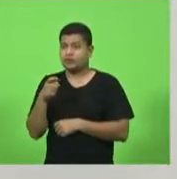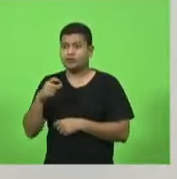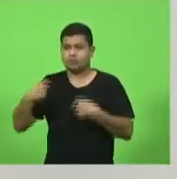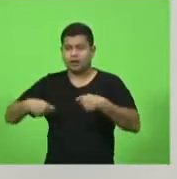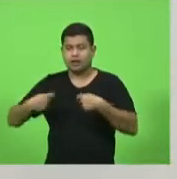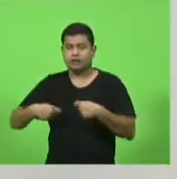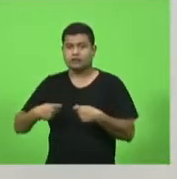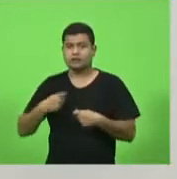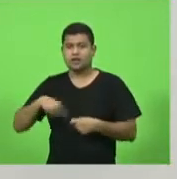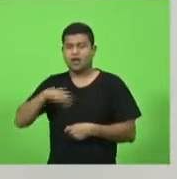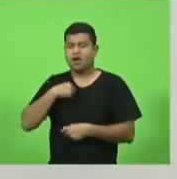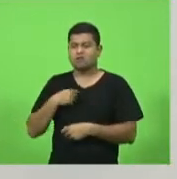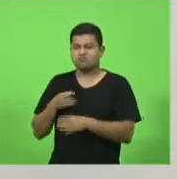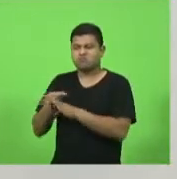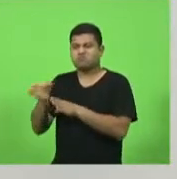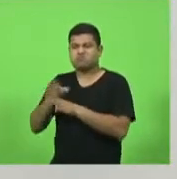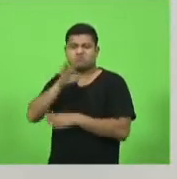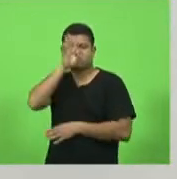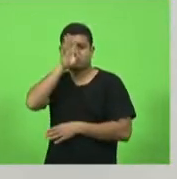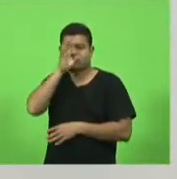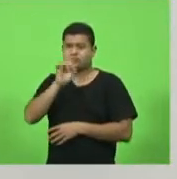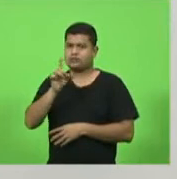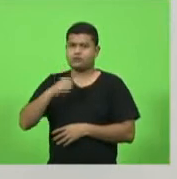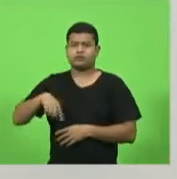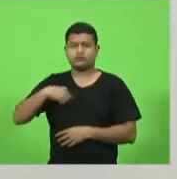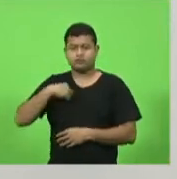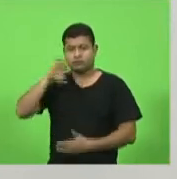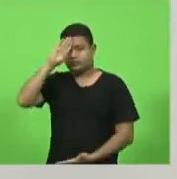mexer. Até porque a gente confia na tecnicidade.